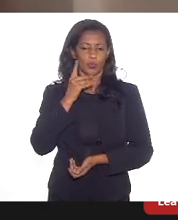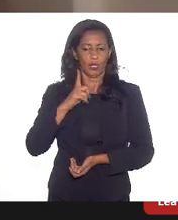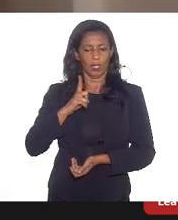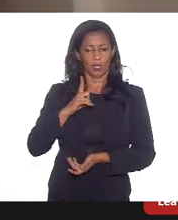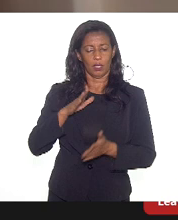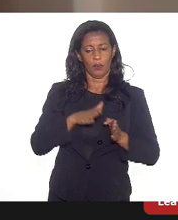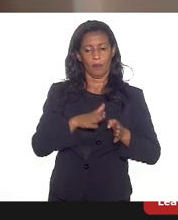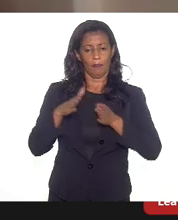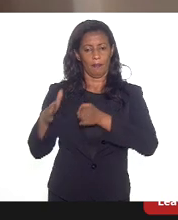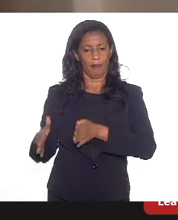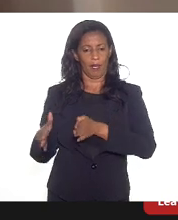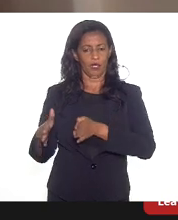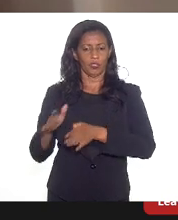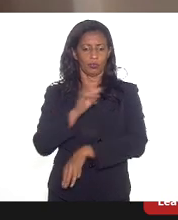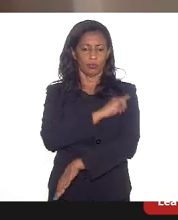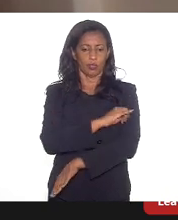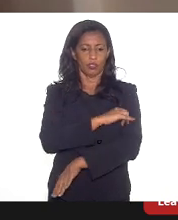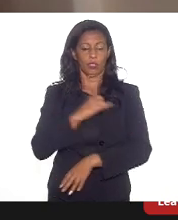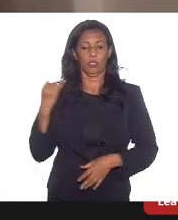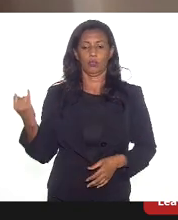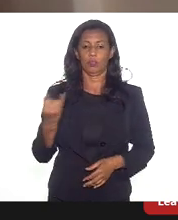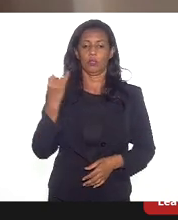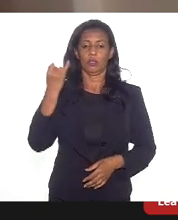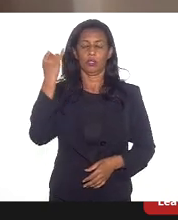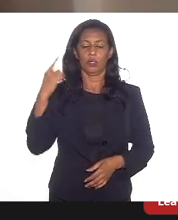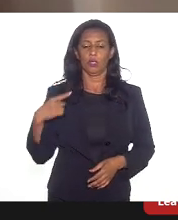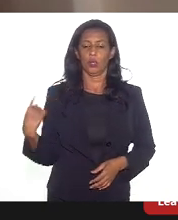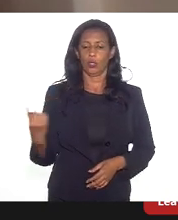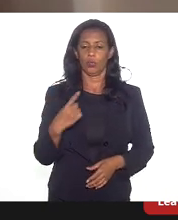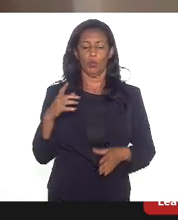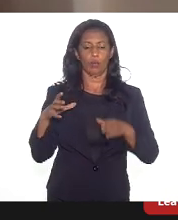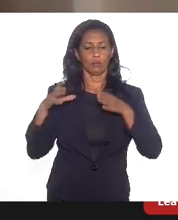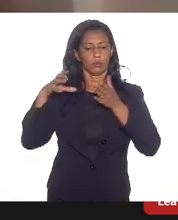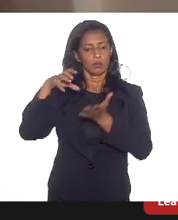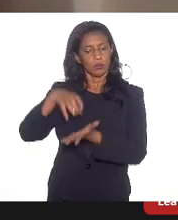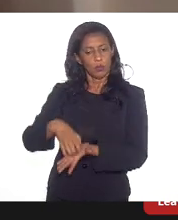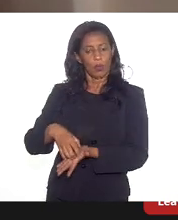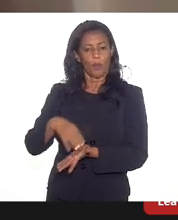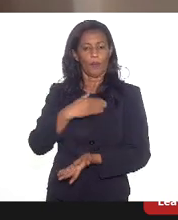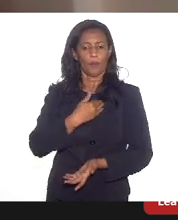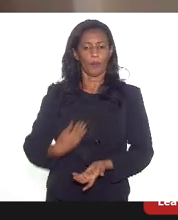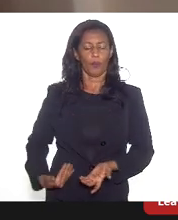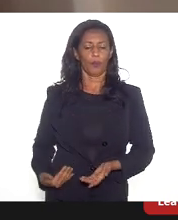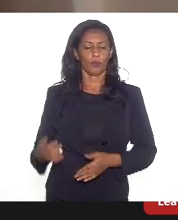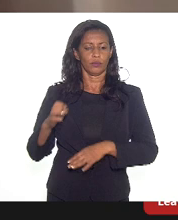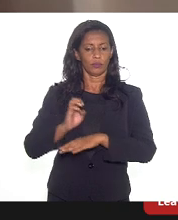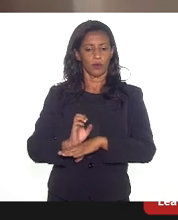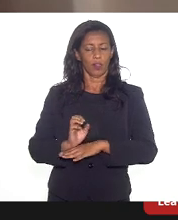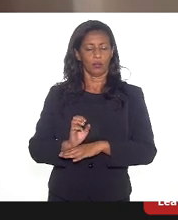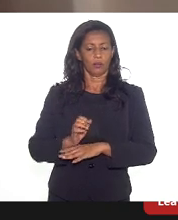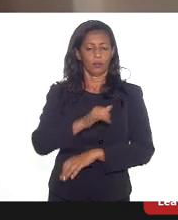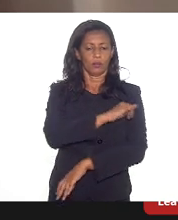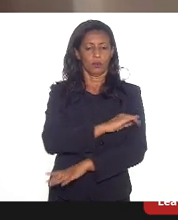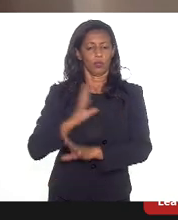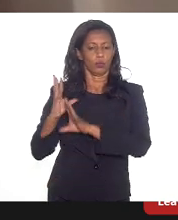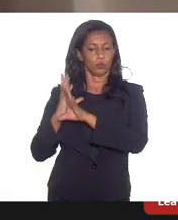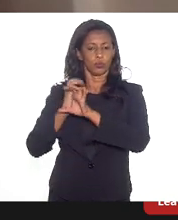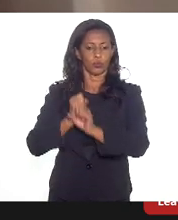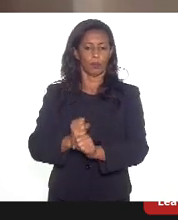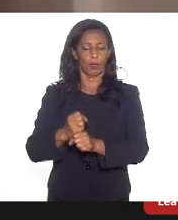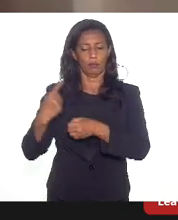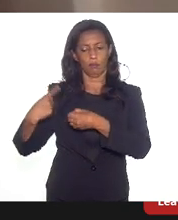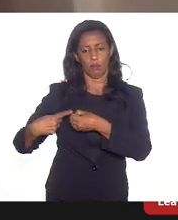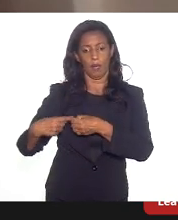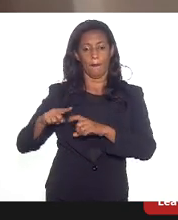parte disso no Rio de Janeiro importante, e o nosso setor público instalado no estado do Rio de Janeiro, somando municipal,